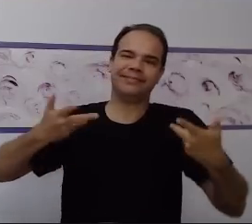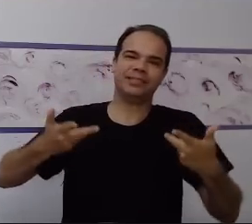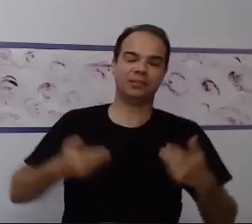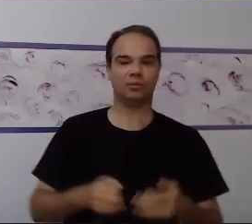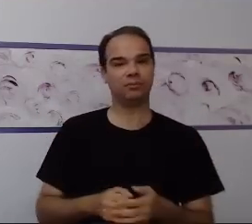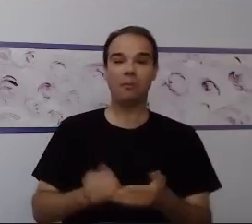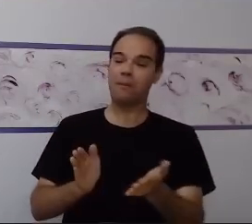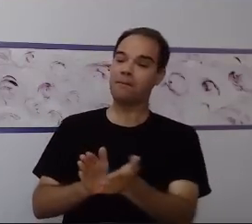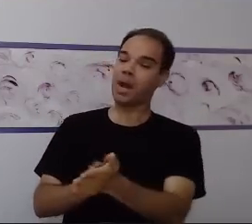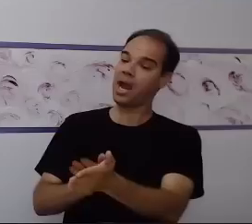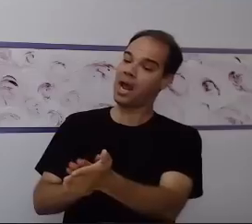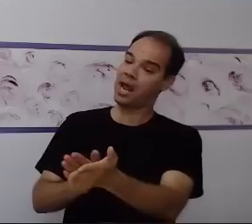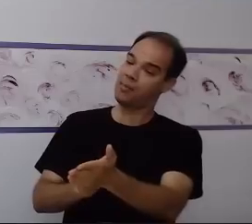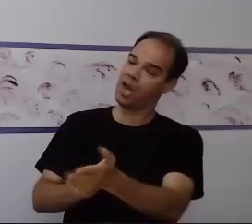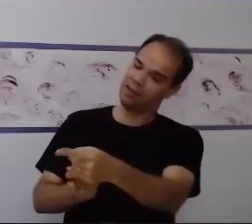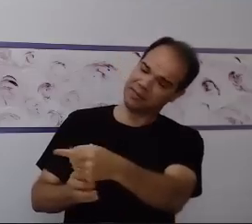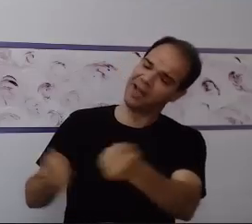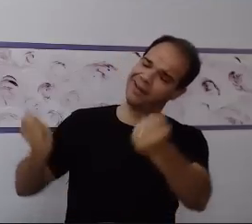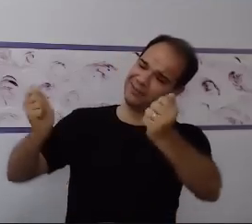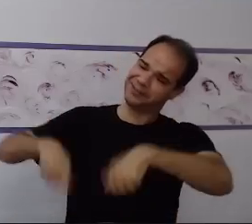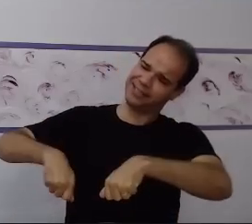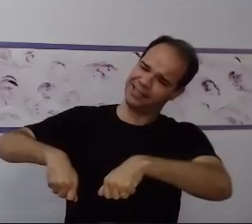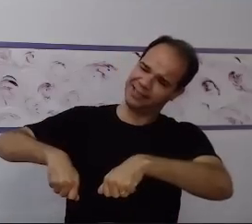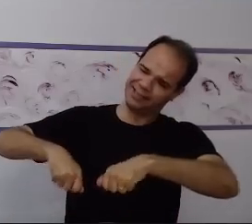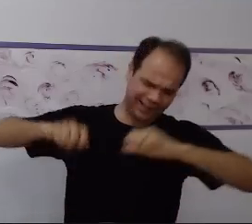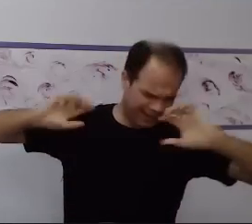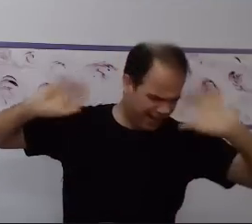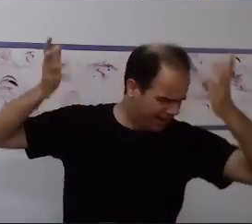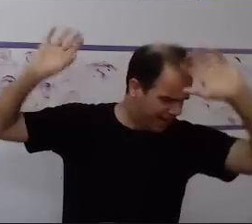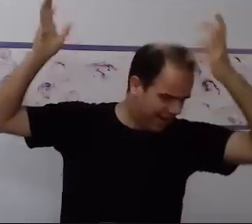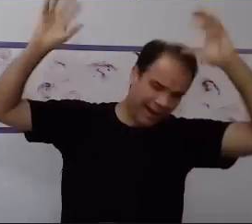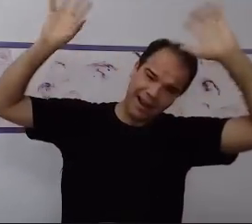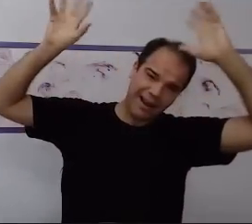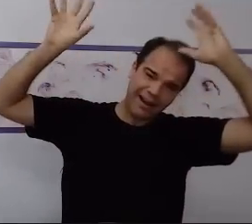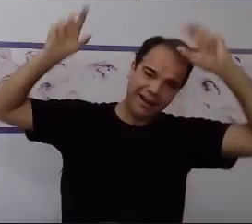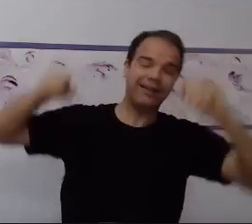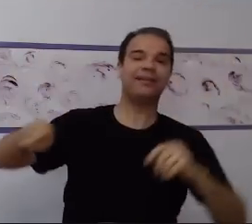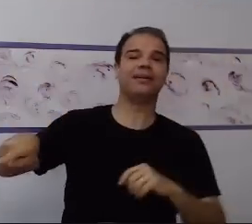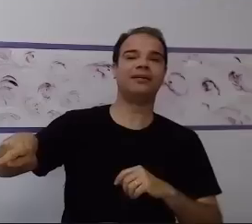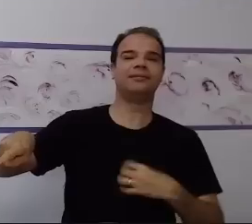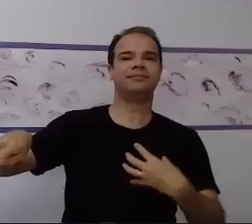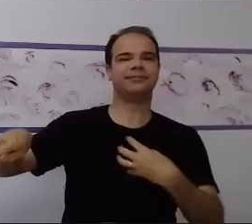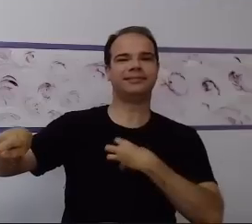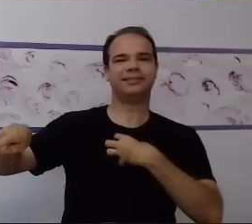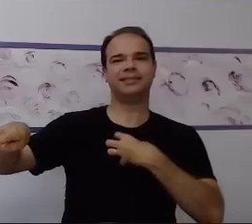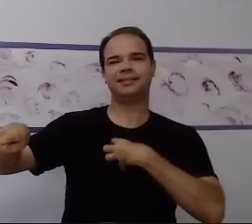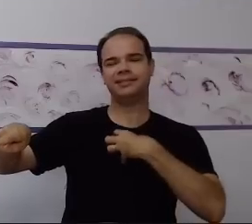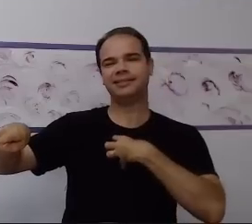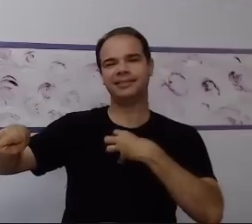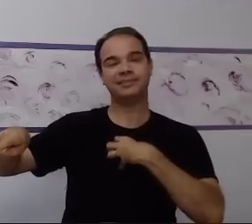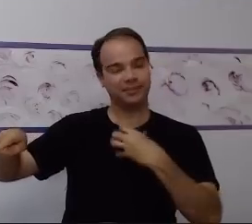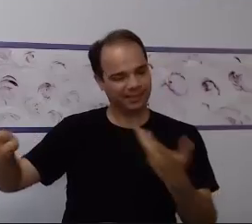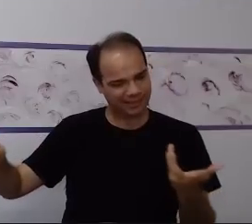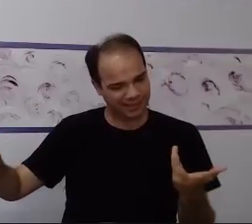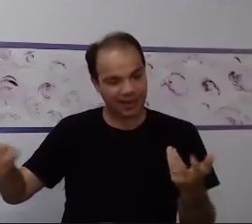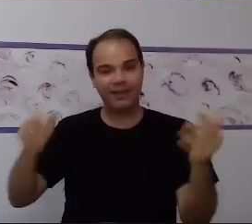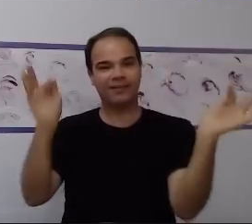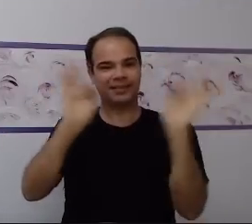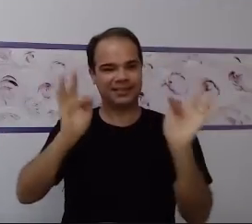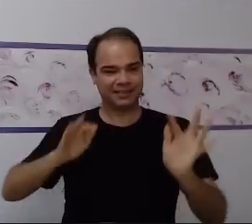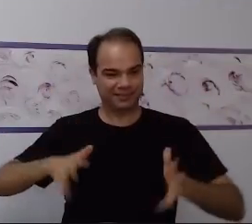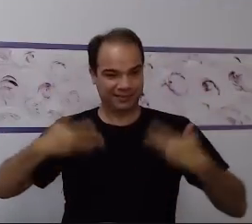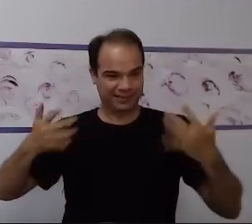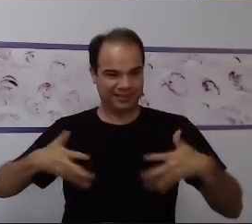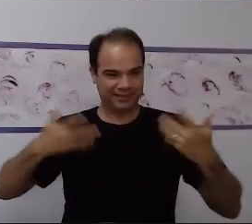é isso aí. Faça dessa forma. Então, isso tudo faz com que a gente tenha